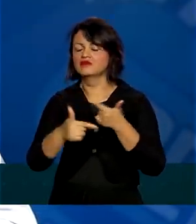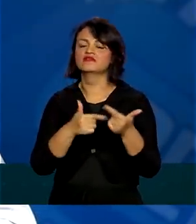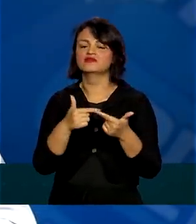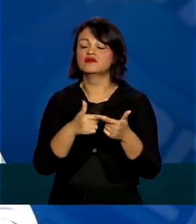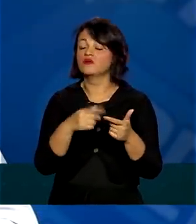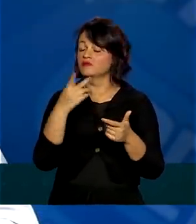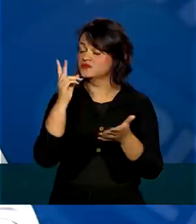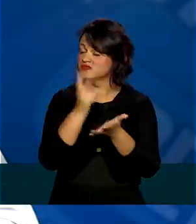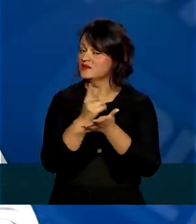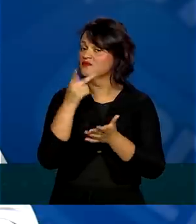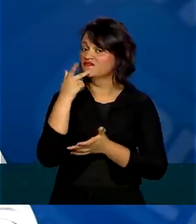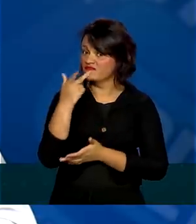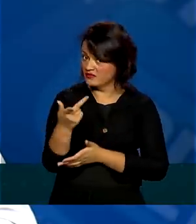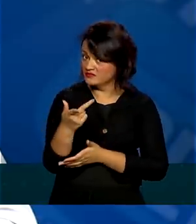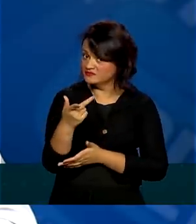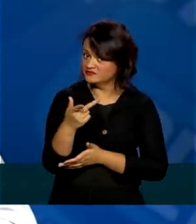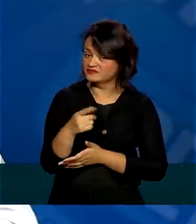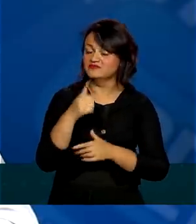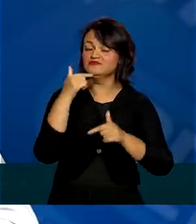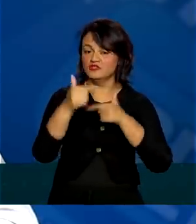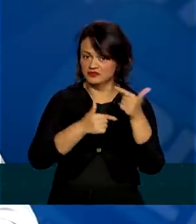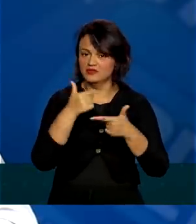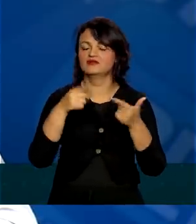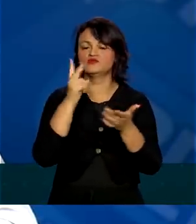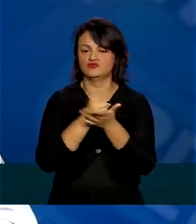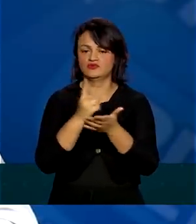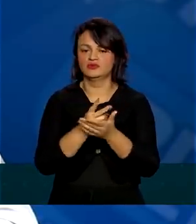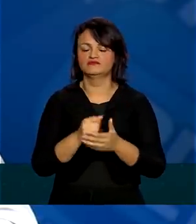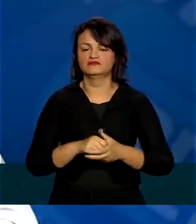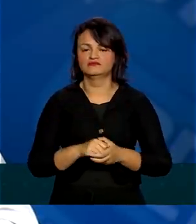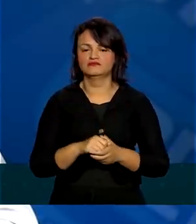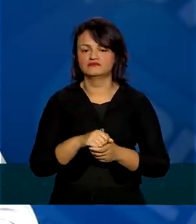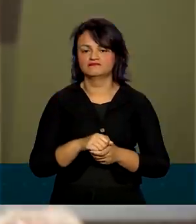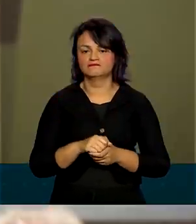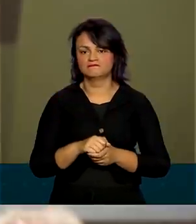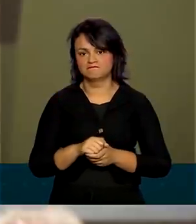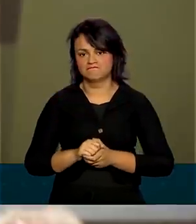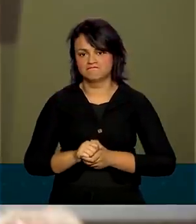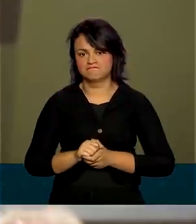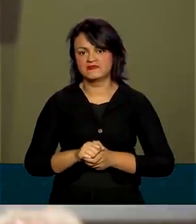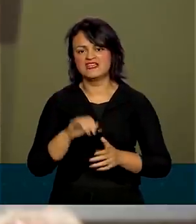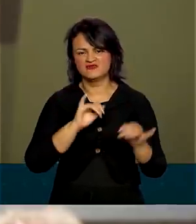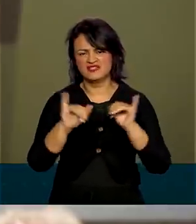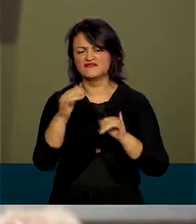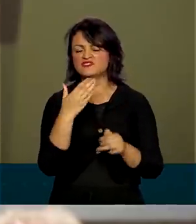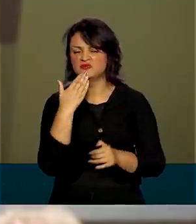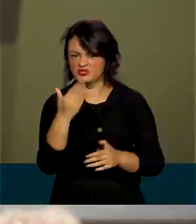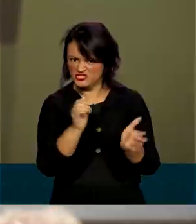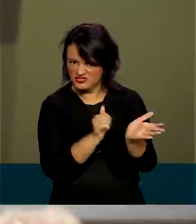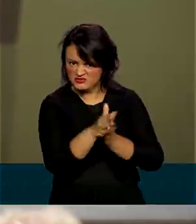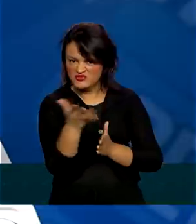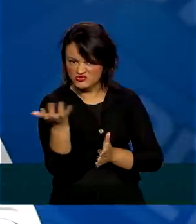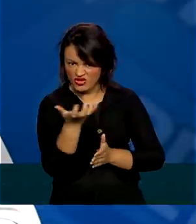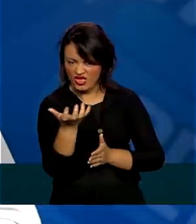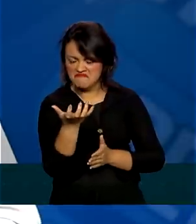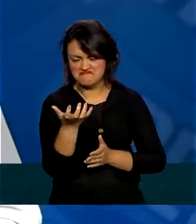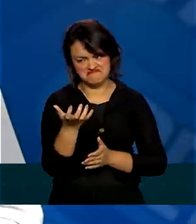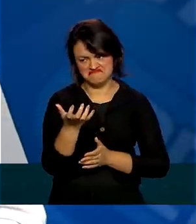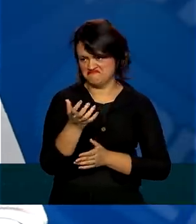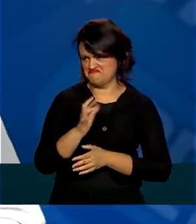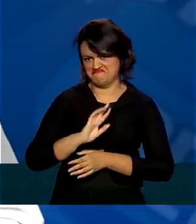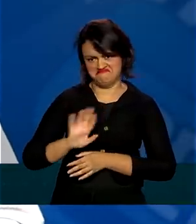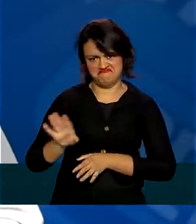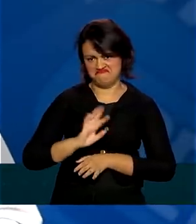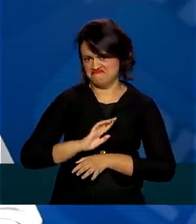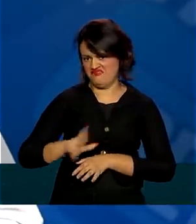como eu sempre disse, a gente continua trabalhando. E as declarações, foi uma forma de forçar um pedido de demissão? Não vejo, não vejo nesse